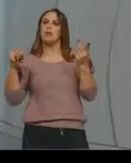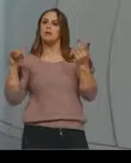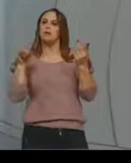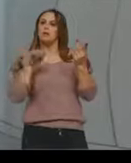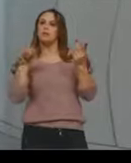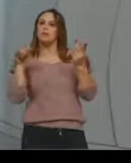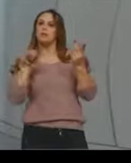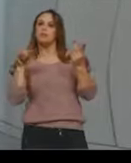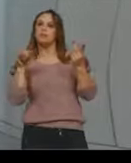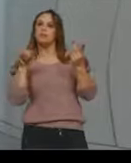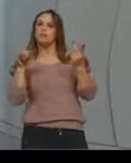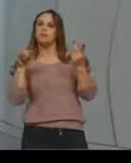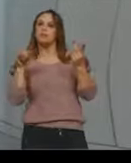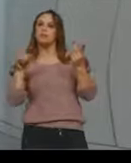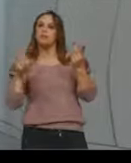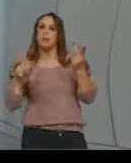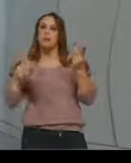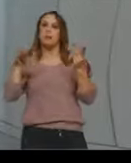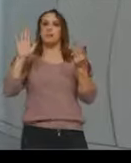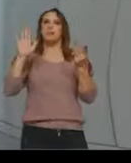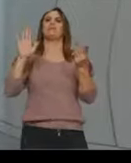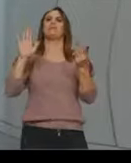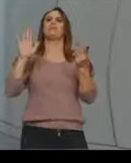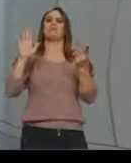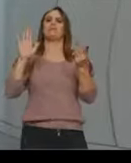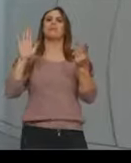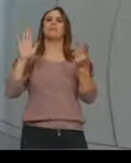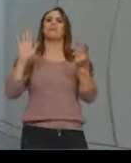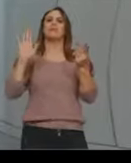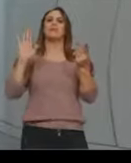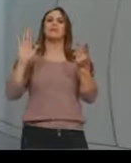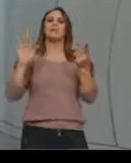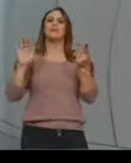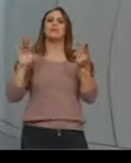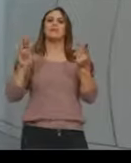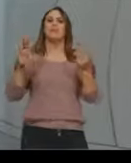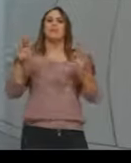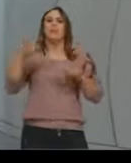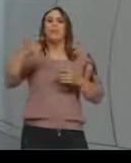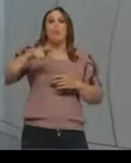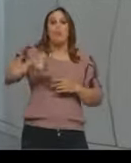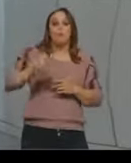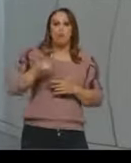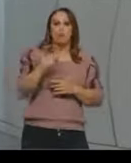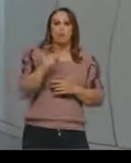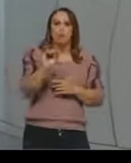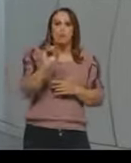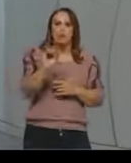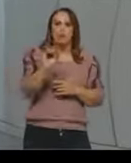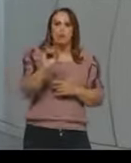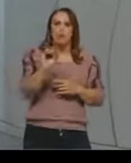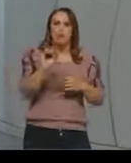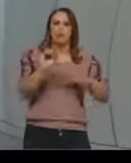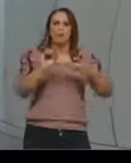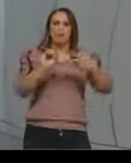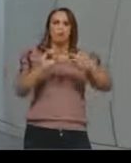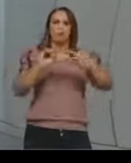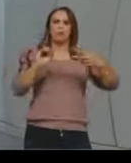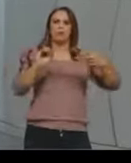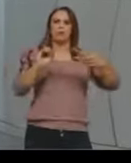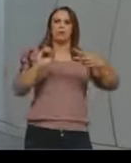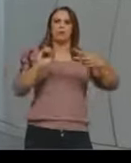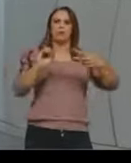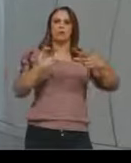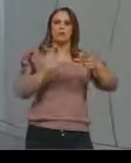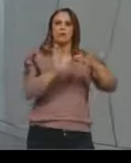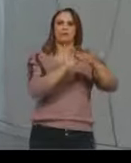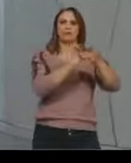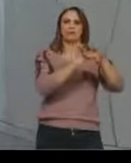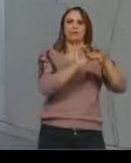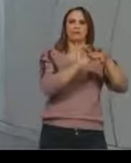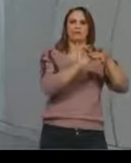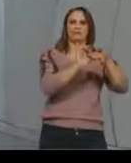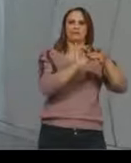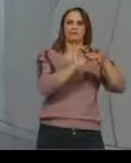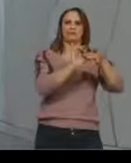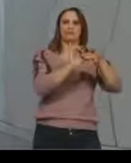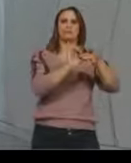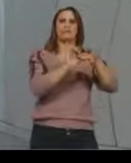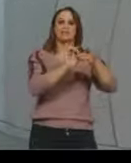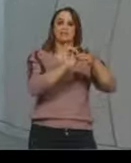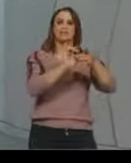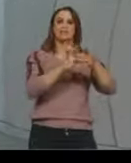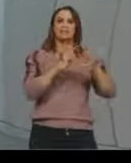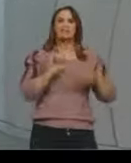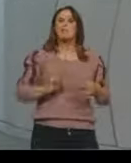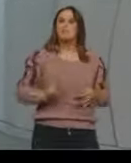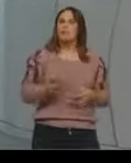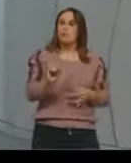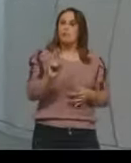outro oxigênio, nós vemos então uma dupla ligação. Isso vai acontecer então sempre que a dupla ligação estiver